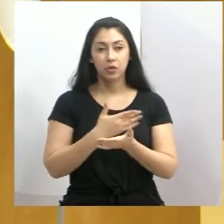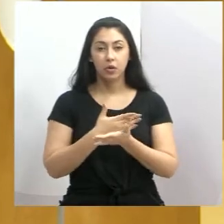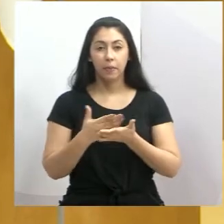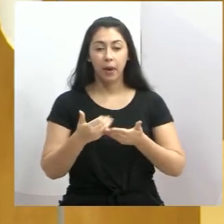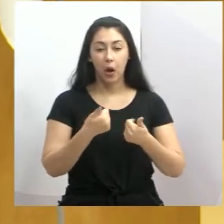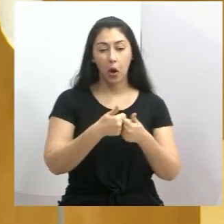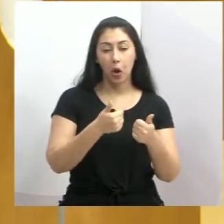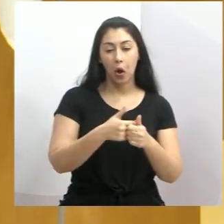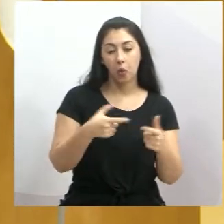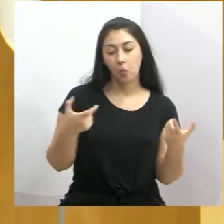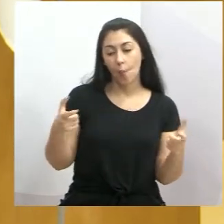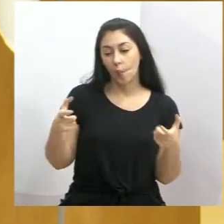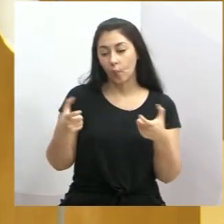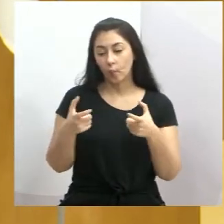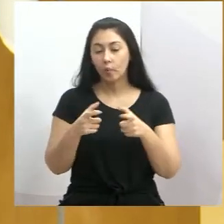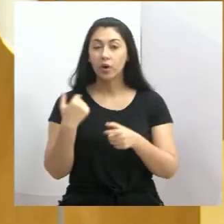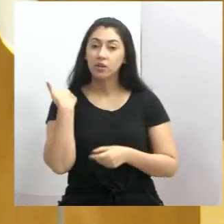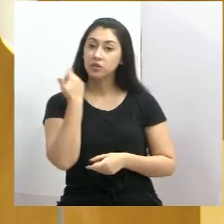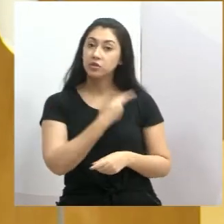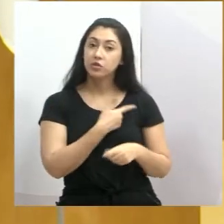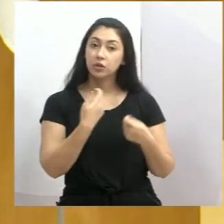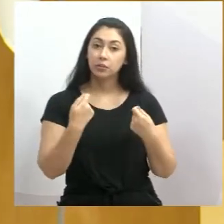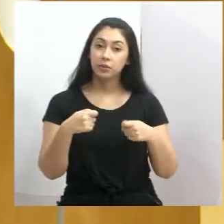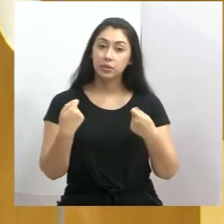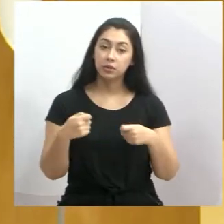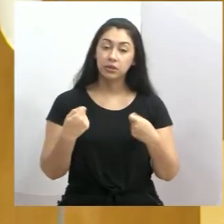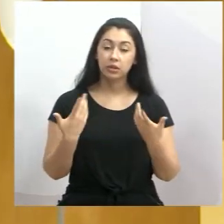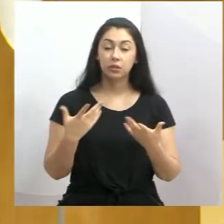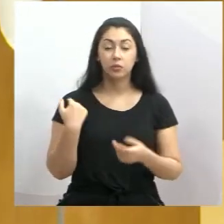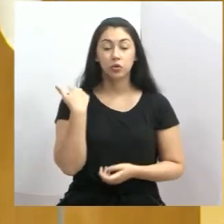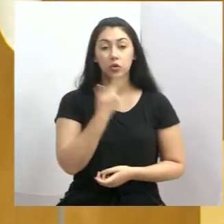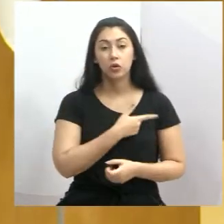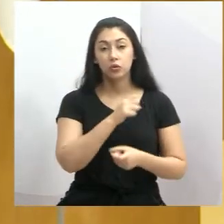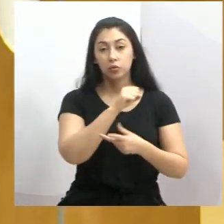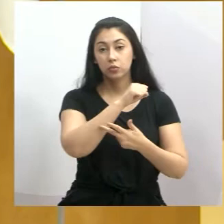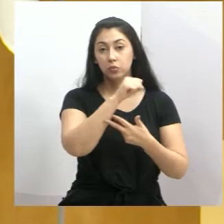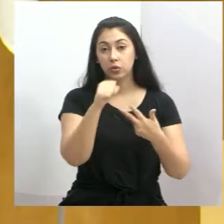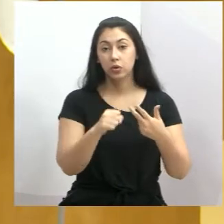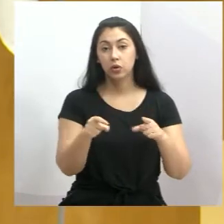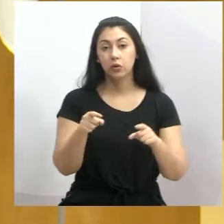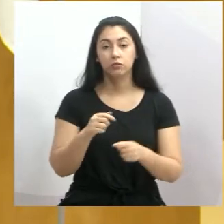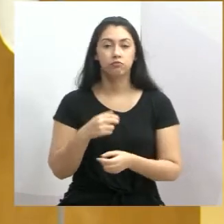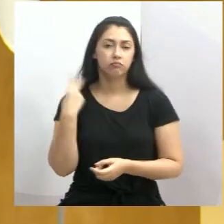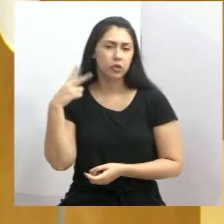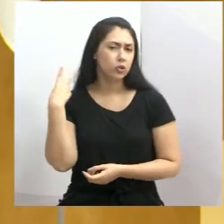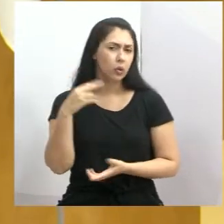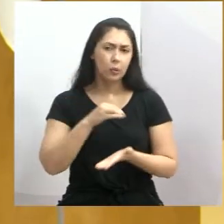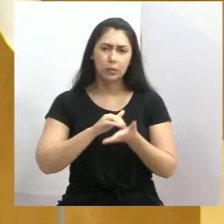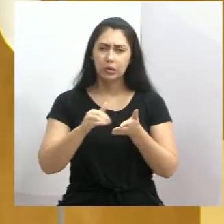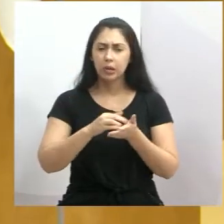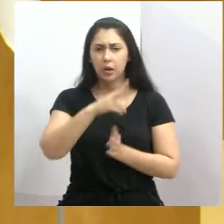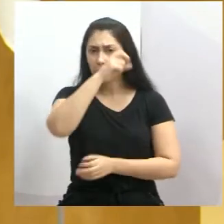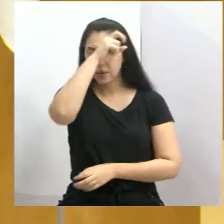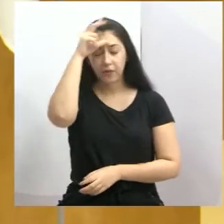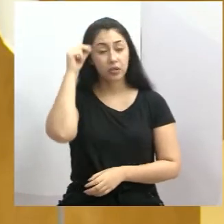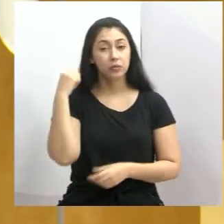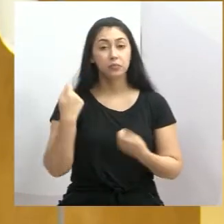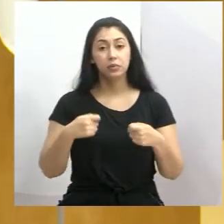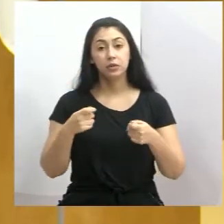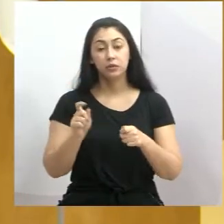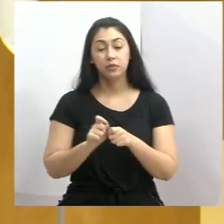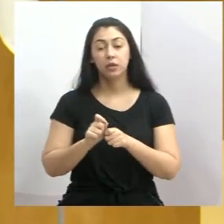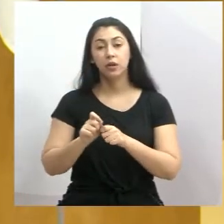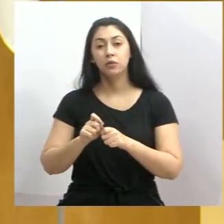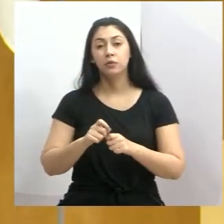na linha. E aí cabe nós, poder público, nós vereadores, eu acho que prefeito, secretário, fazer um projeto para que